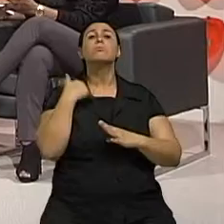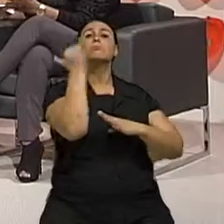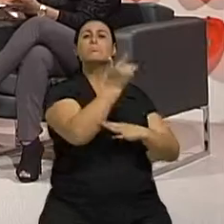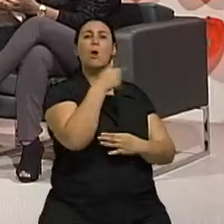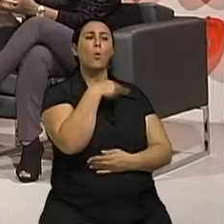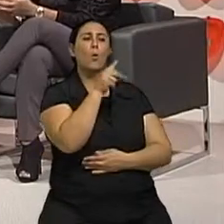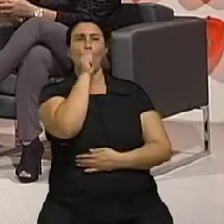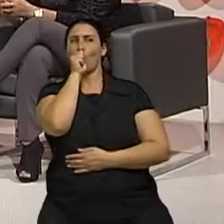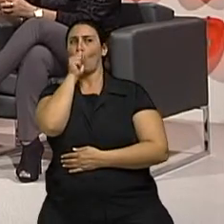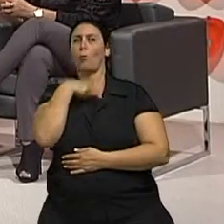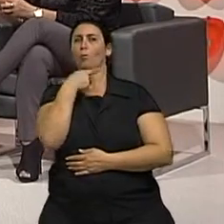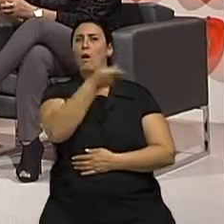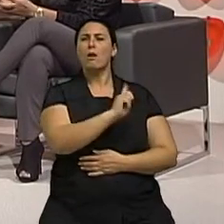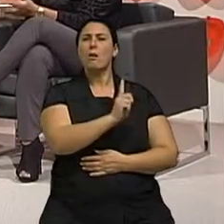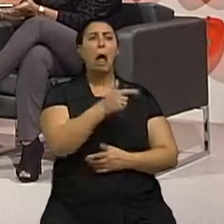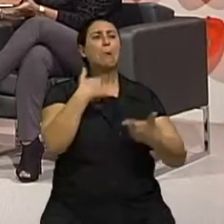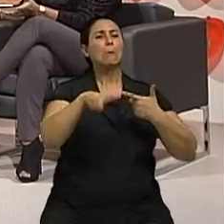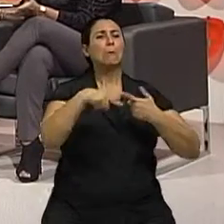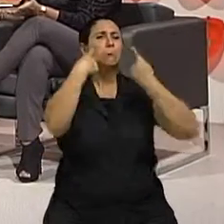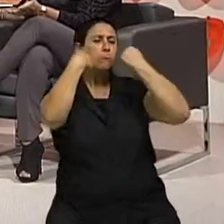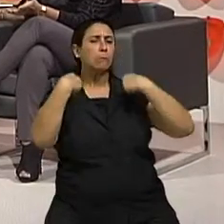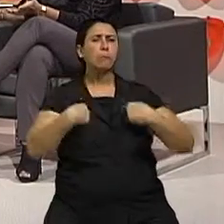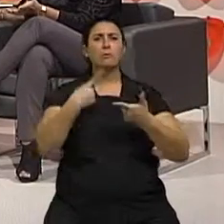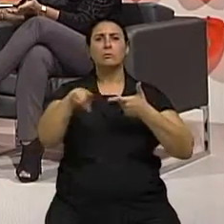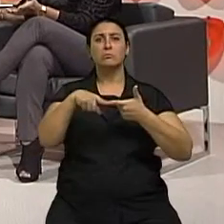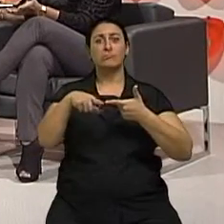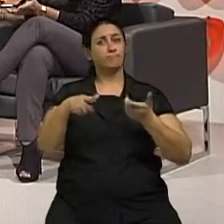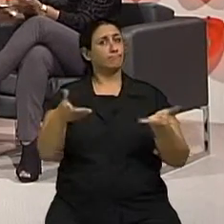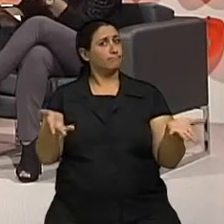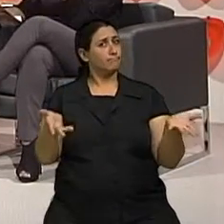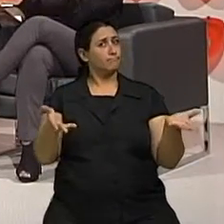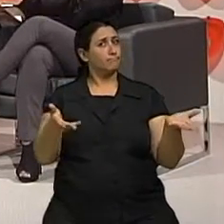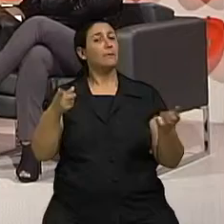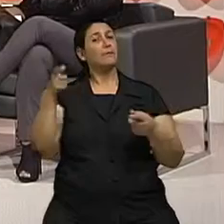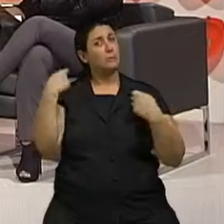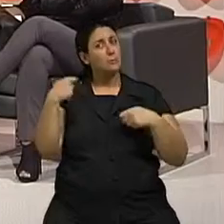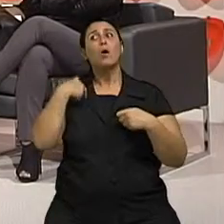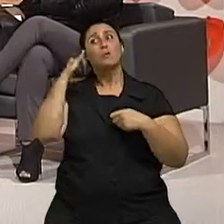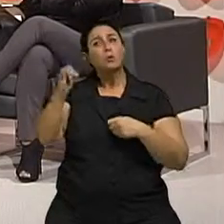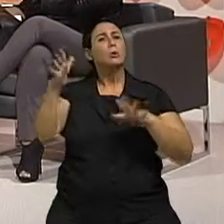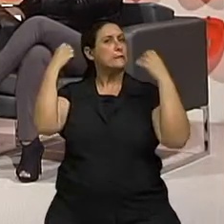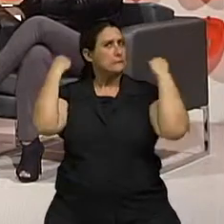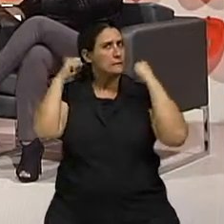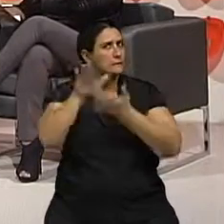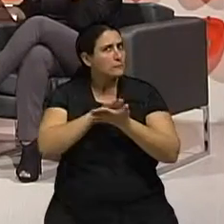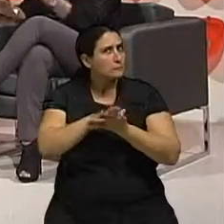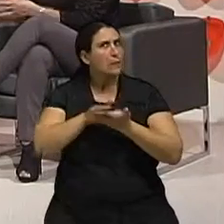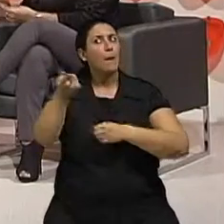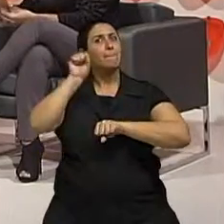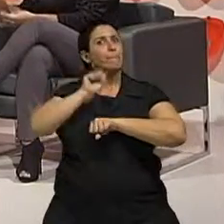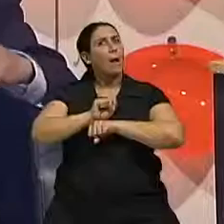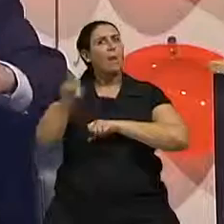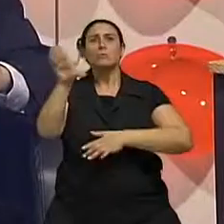é lógico que não esclareceu tudo. Foi um risco. Orienta, não faz exercício, não faz gilástica, não faz academia.